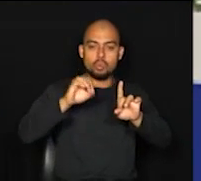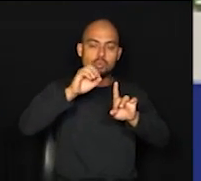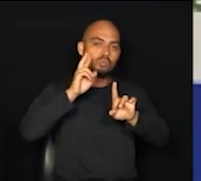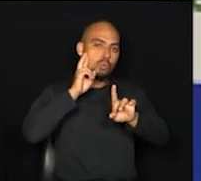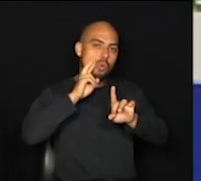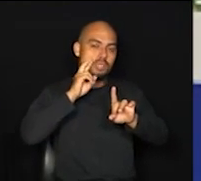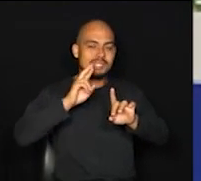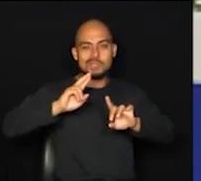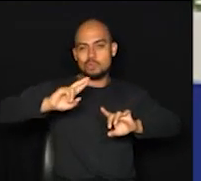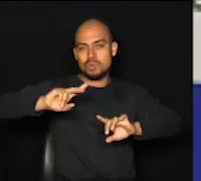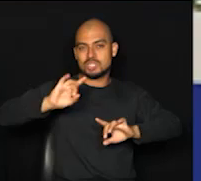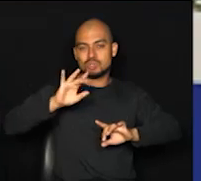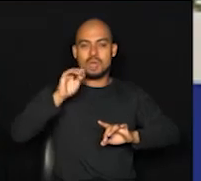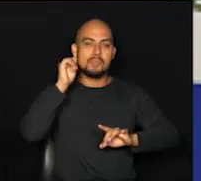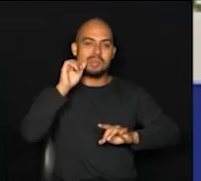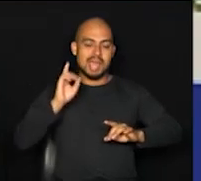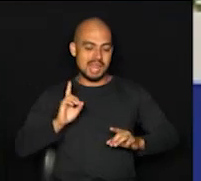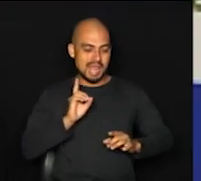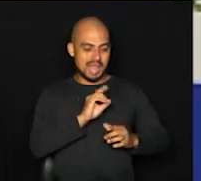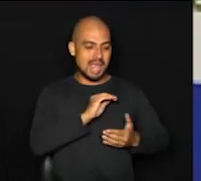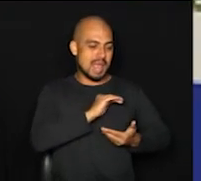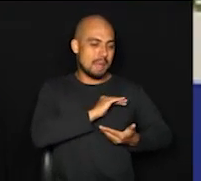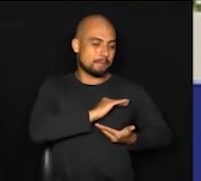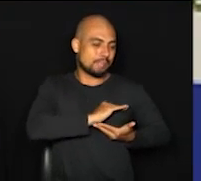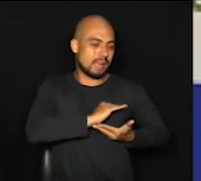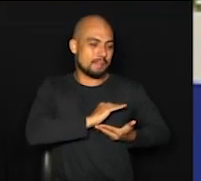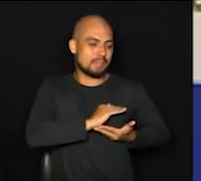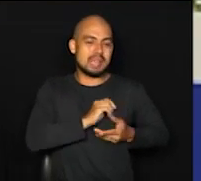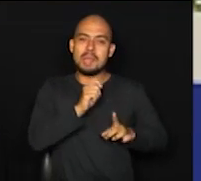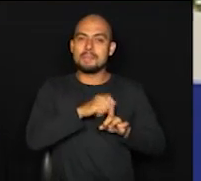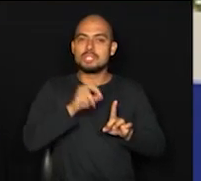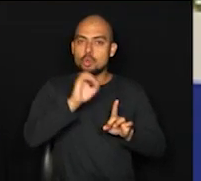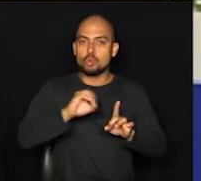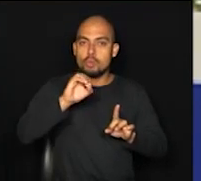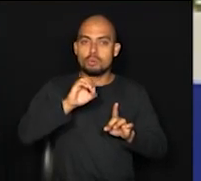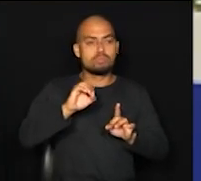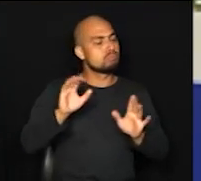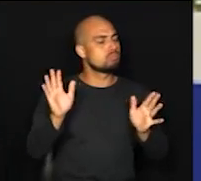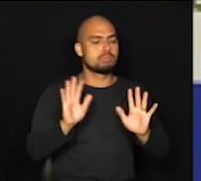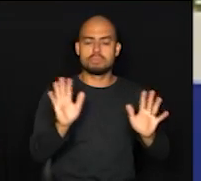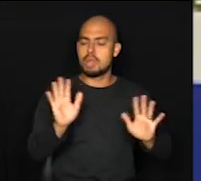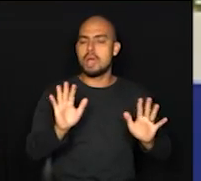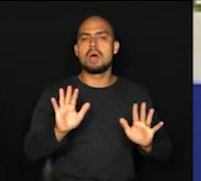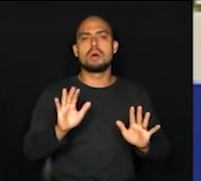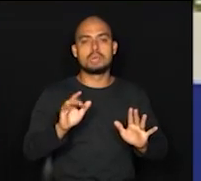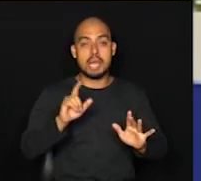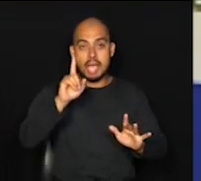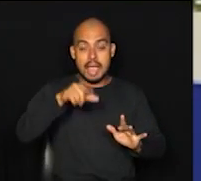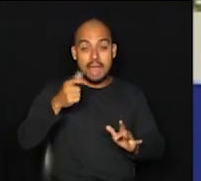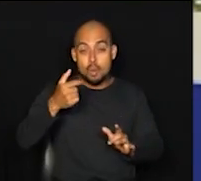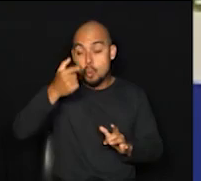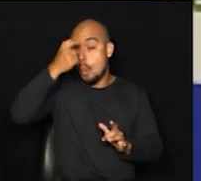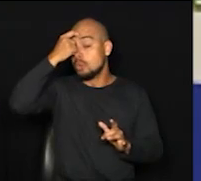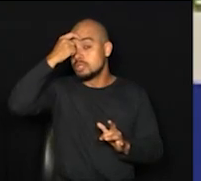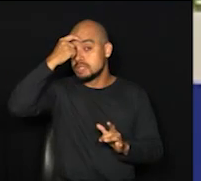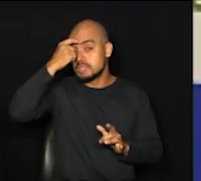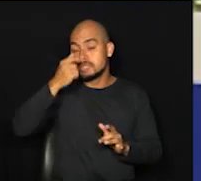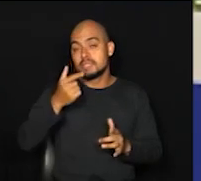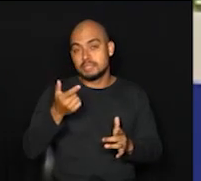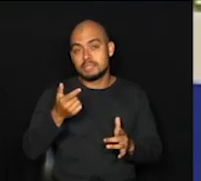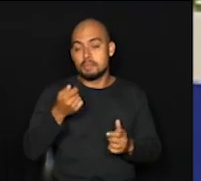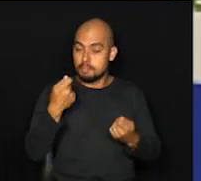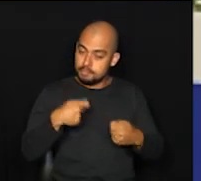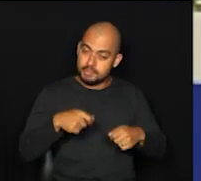mulheres fazerem a mamografia no outubro rosa. É para elas se conscientizarem e podem procurar. Nós já voltamos a essa